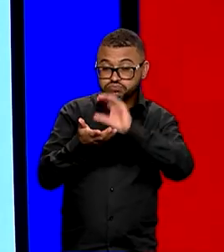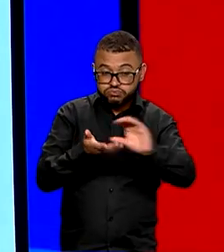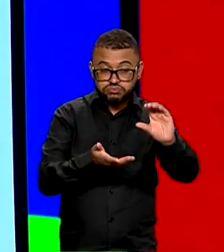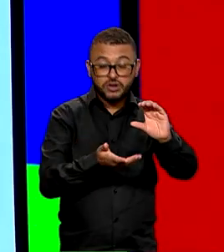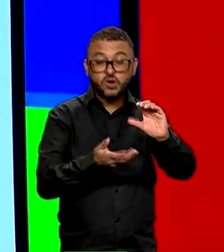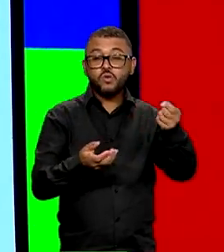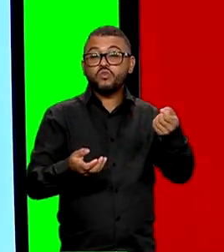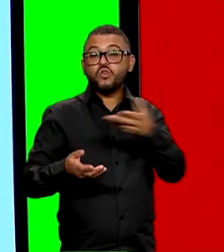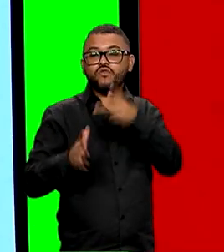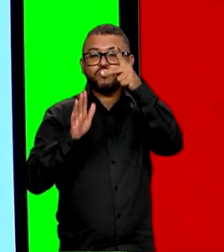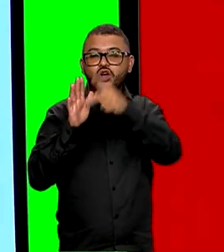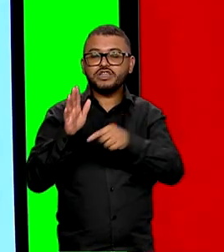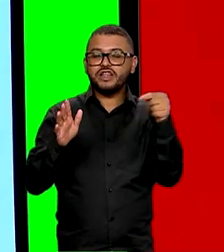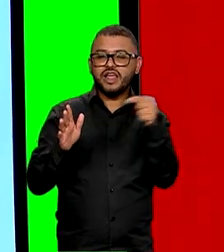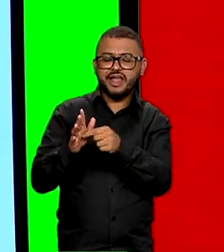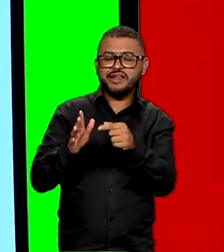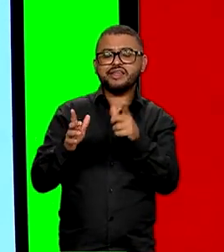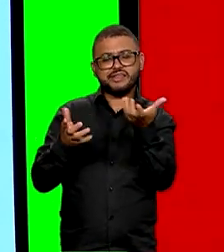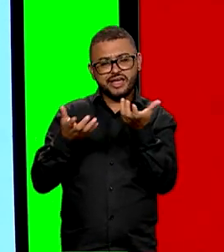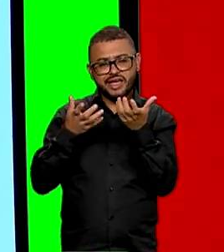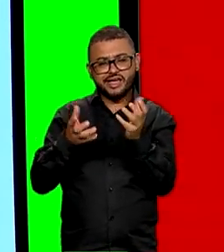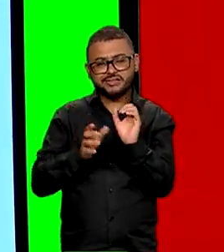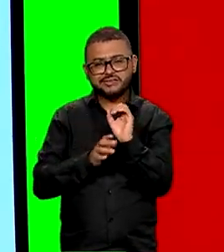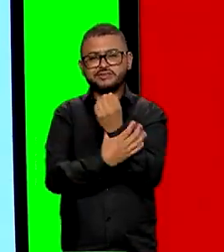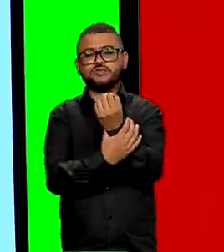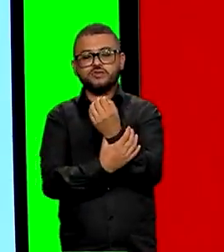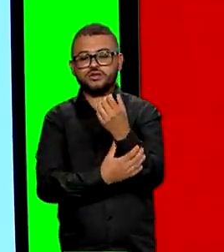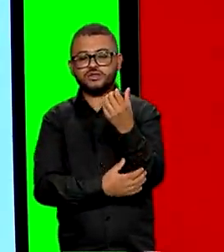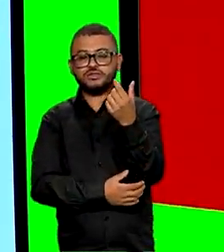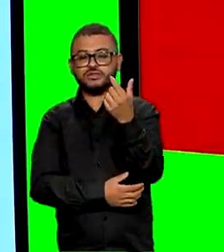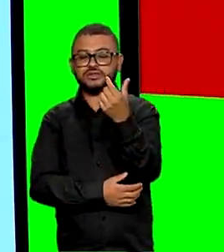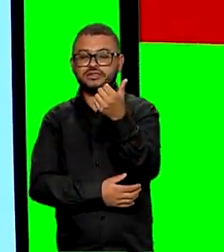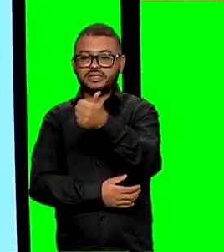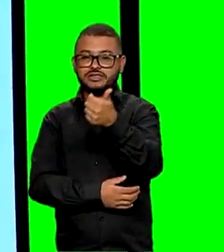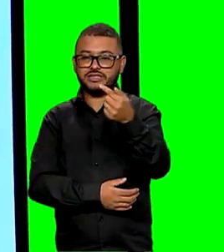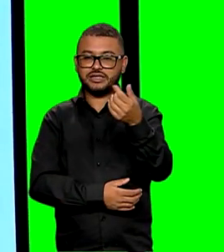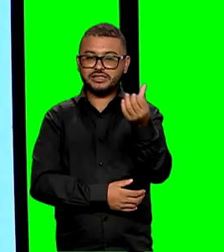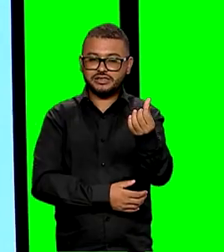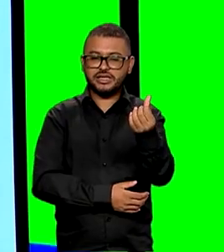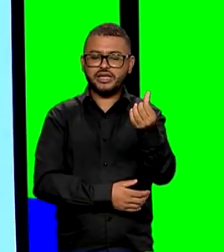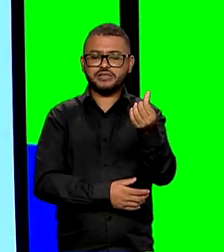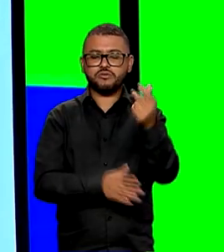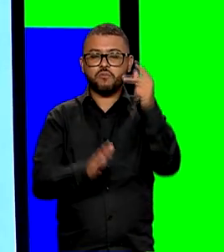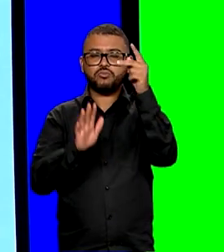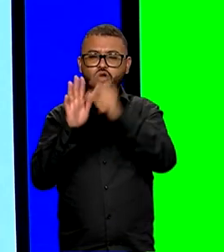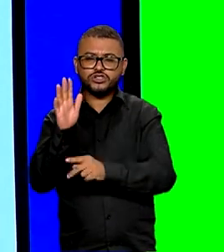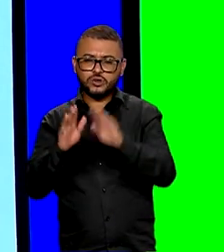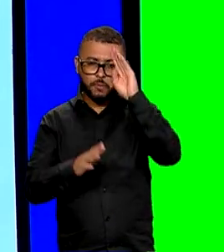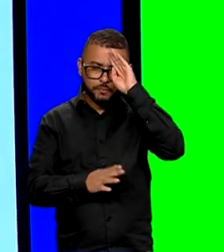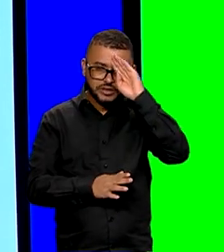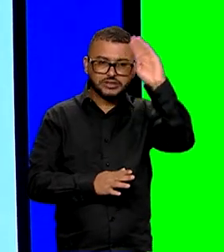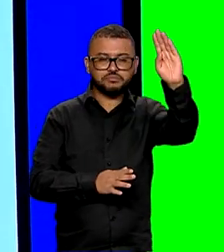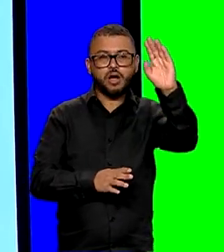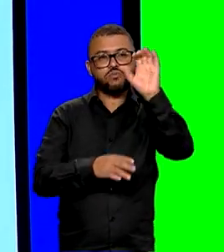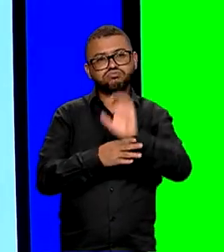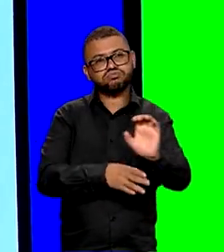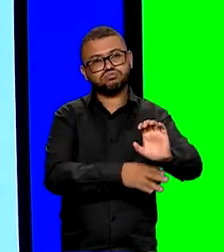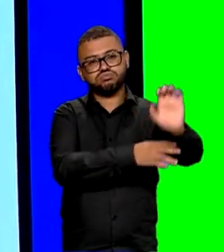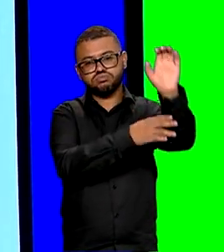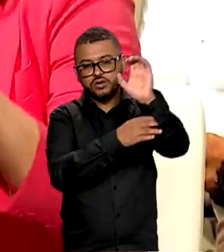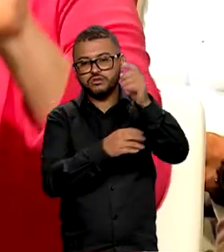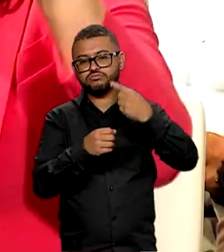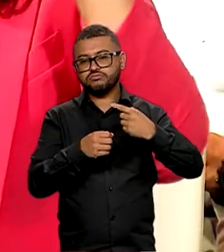novo PAC também vai reservar R 136 bilhões para custear projetos prioritários por Estado e